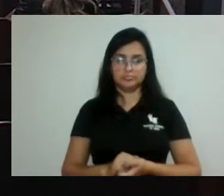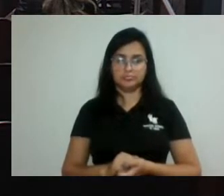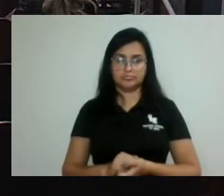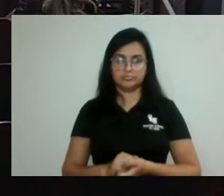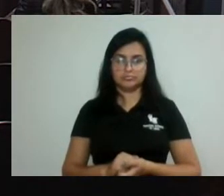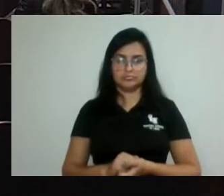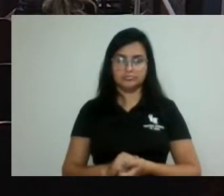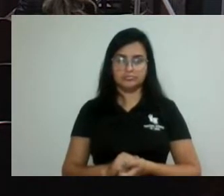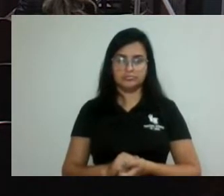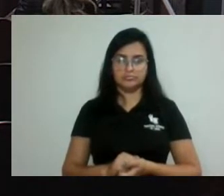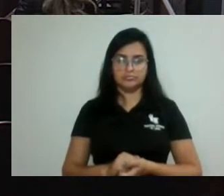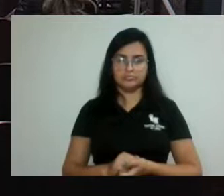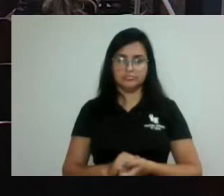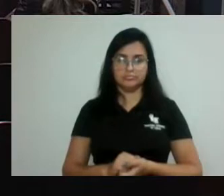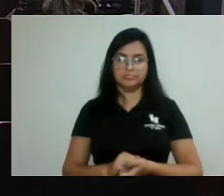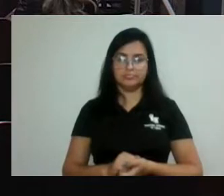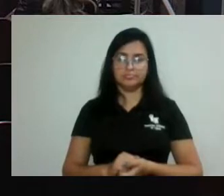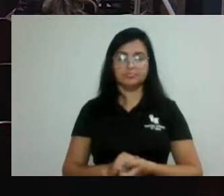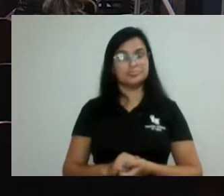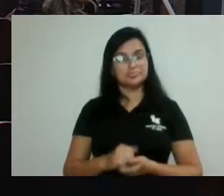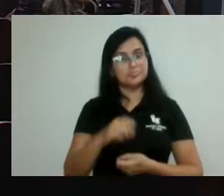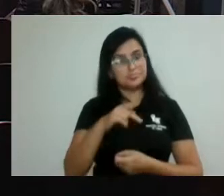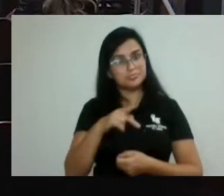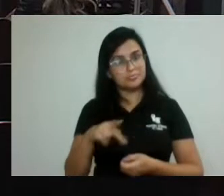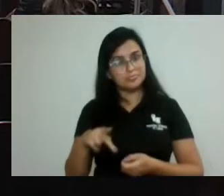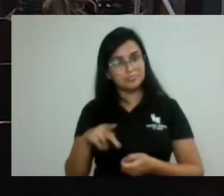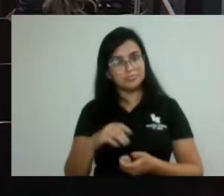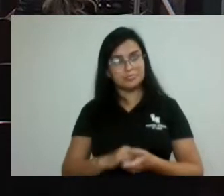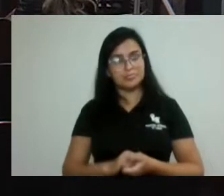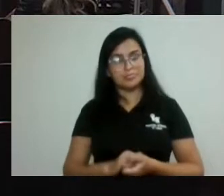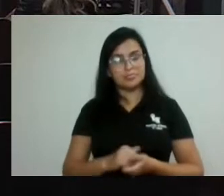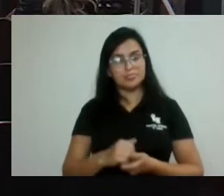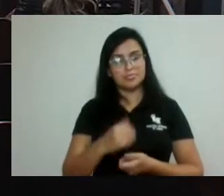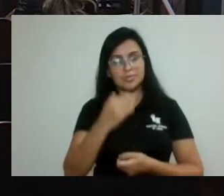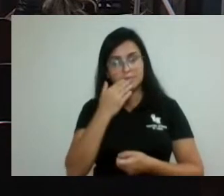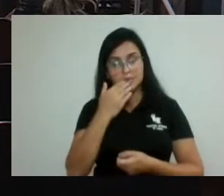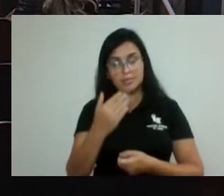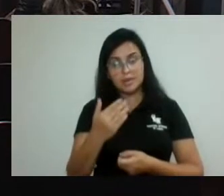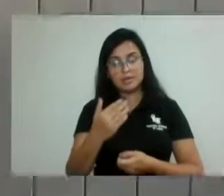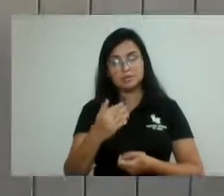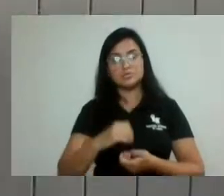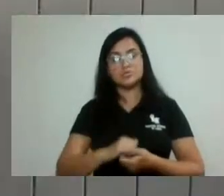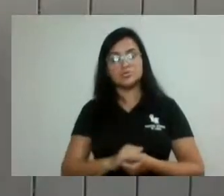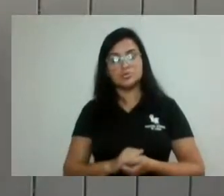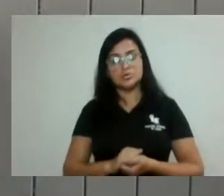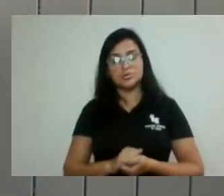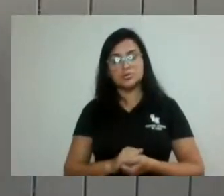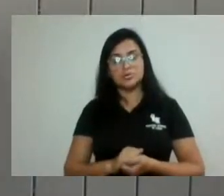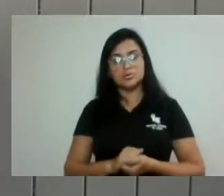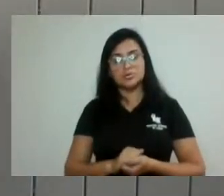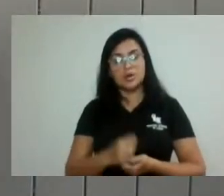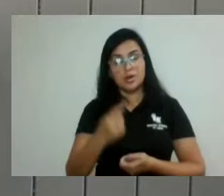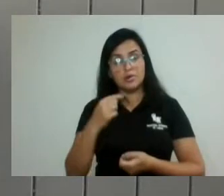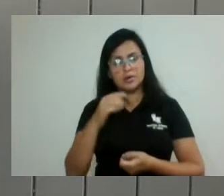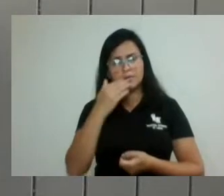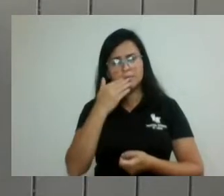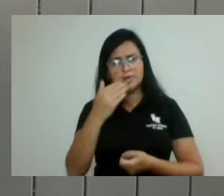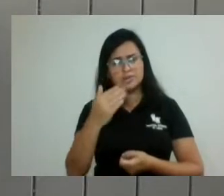Senhor presidente, eu faço pedido aí de sobrestamento da matéria. Eu ia pedir visto, mas parece que hoje eu pedi no